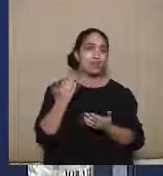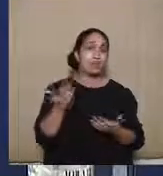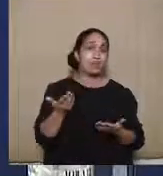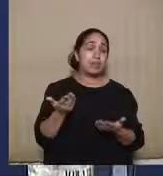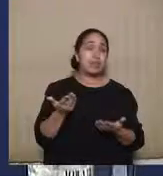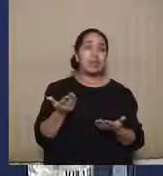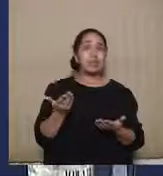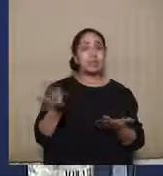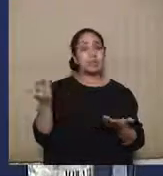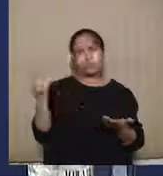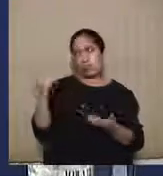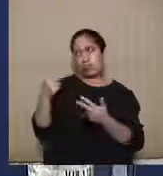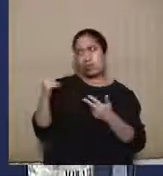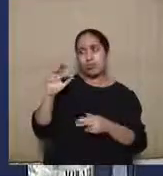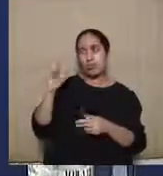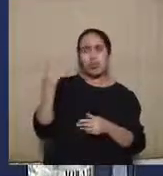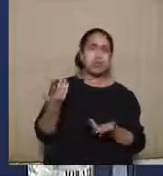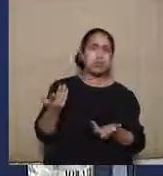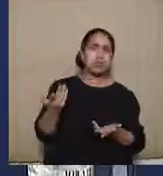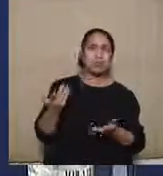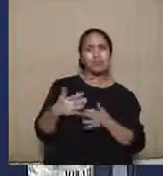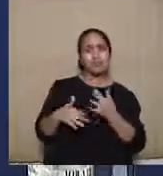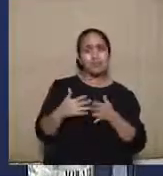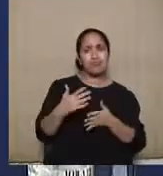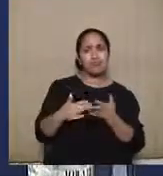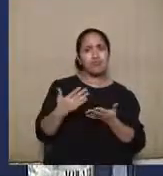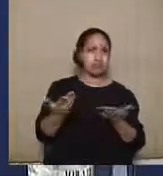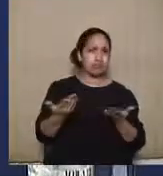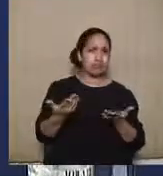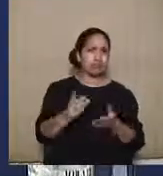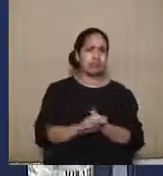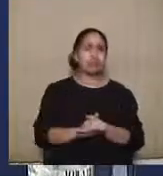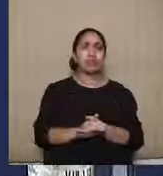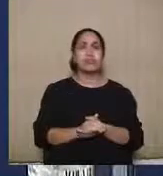estejamos diante de um fato que possa impactar a lisura e a normalidade das eleições.